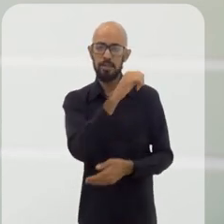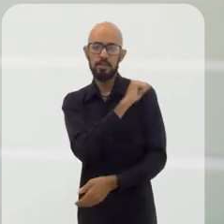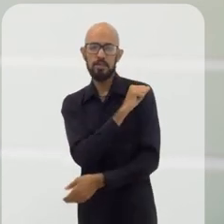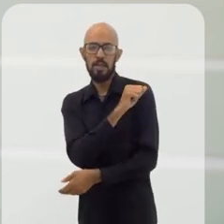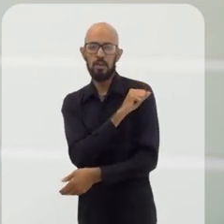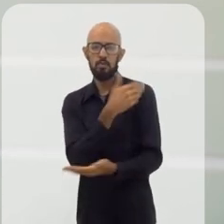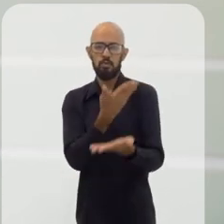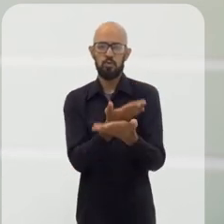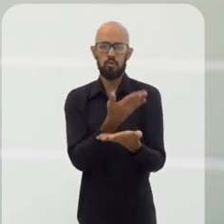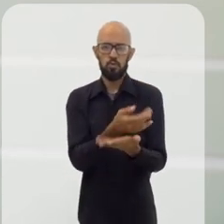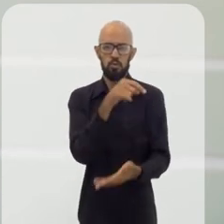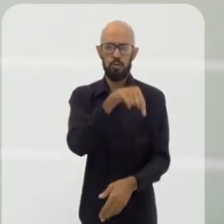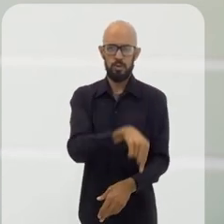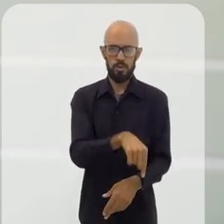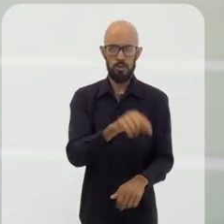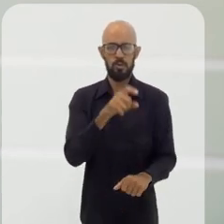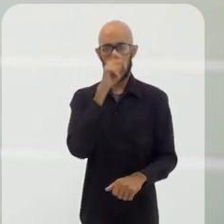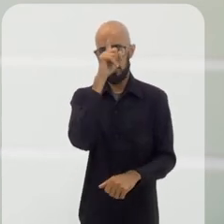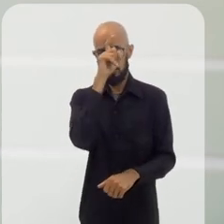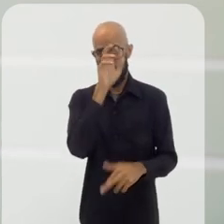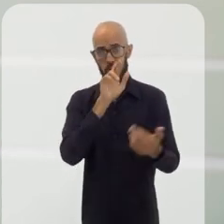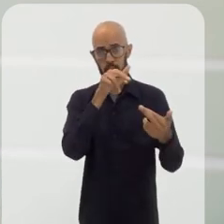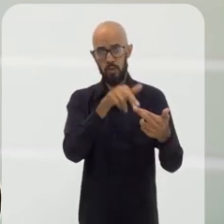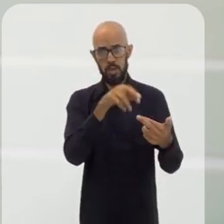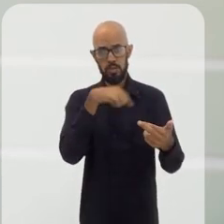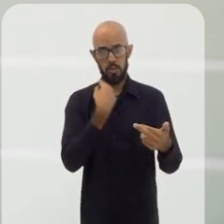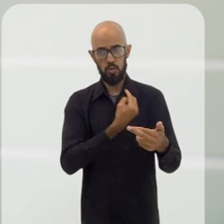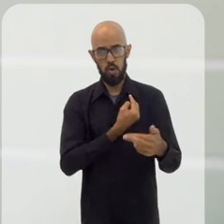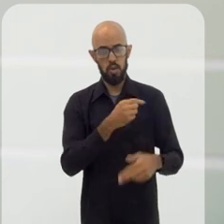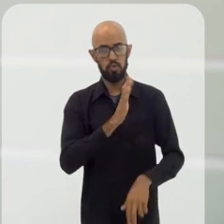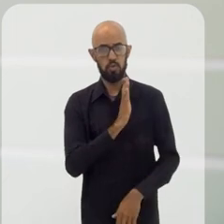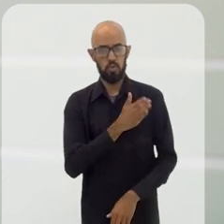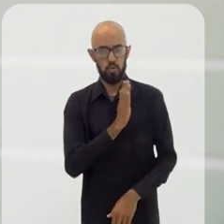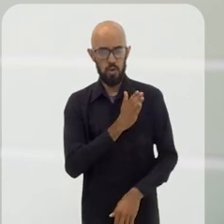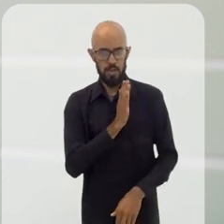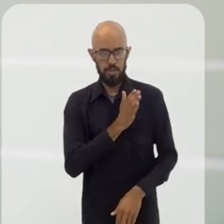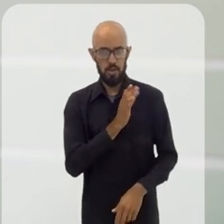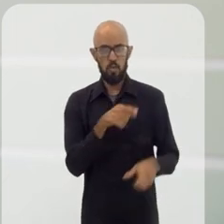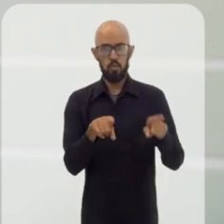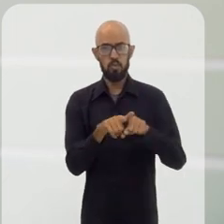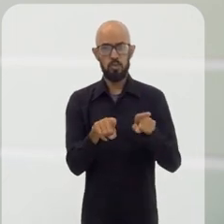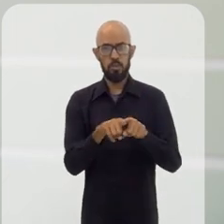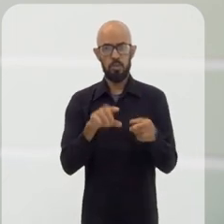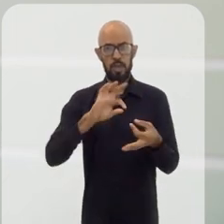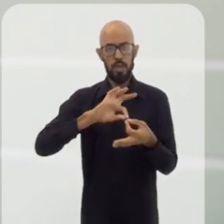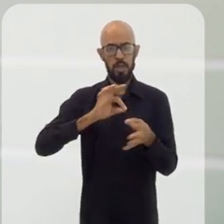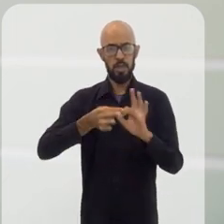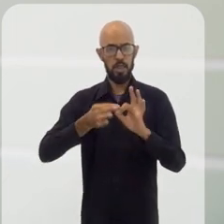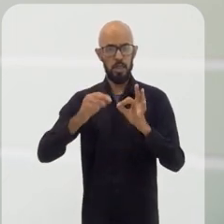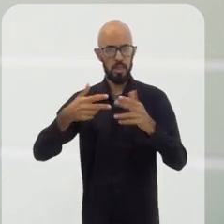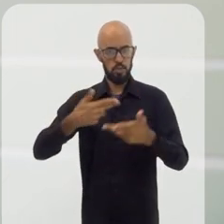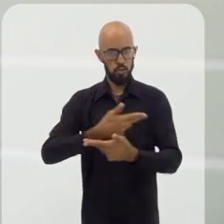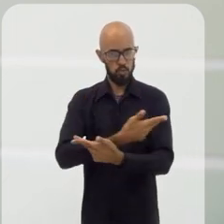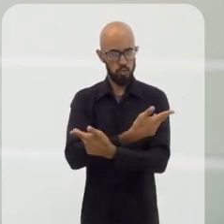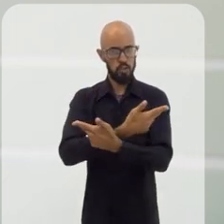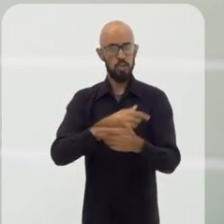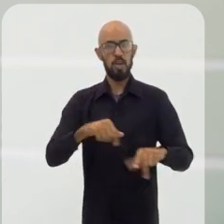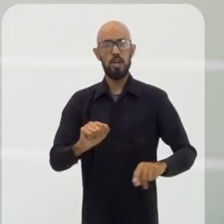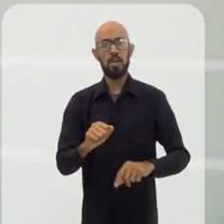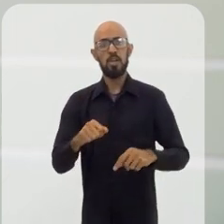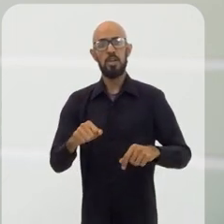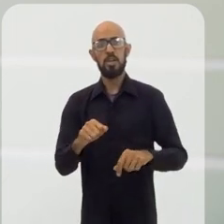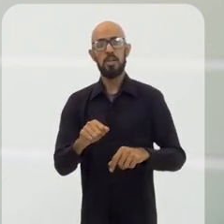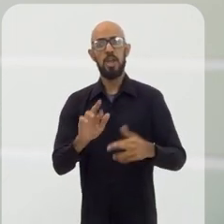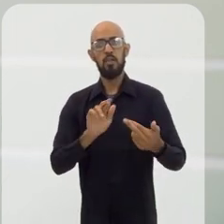as universidades aqui instaladas. O hospital nosso aqui é de referência em cardiologia, referência em neurocirurgia